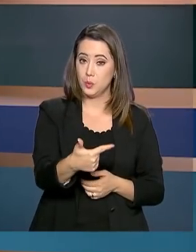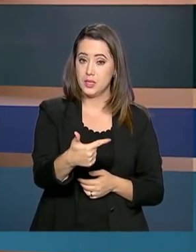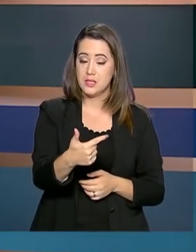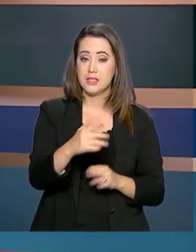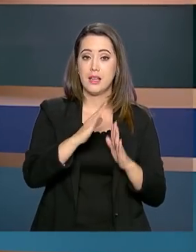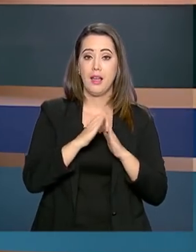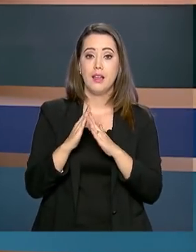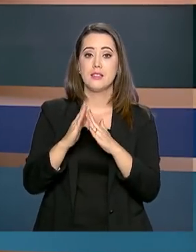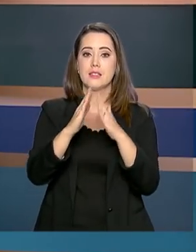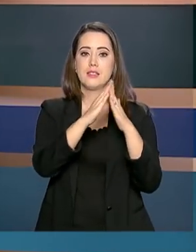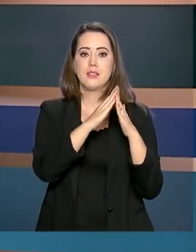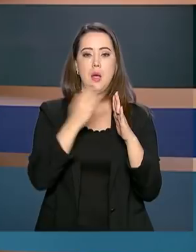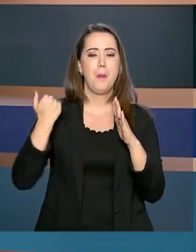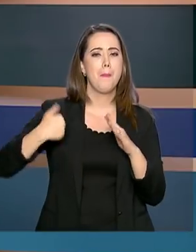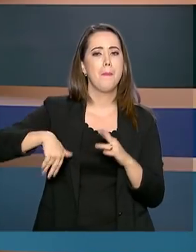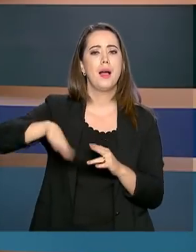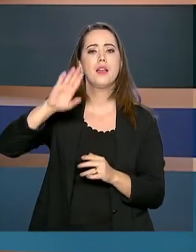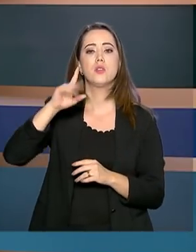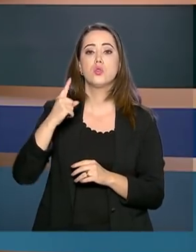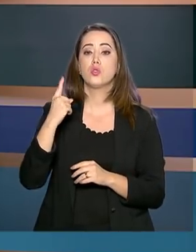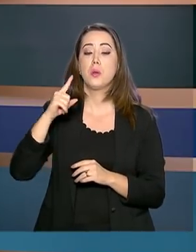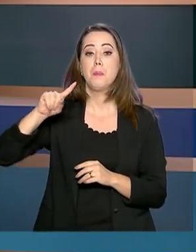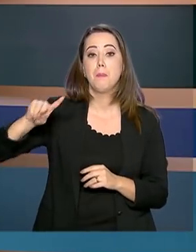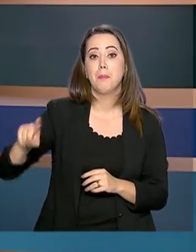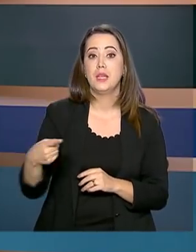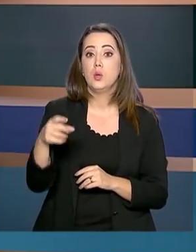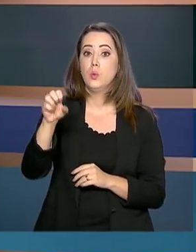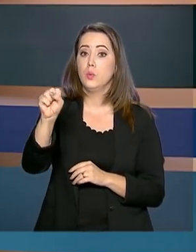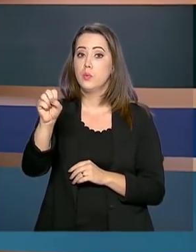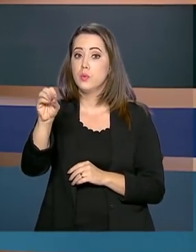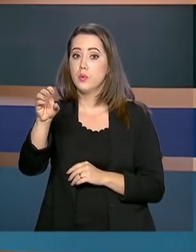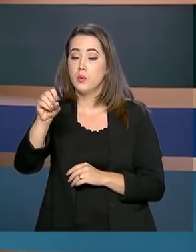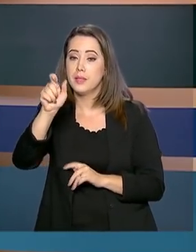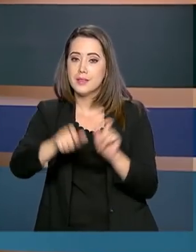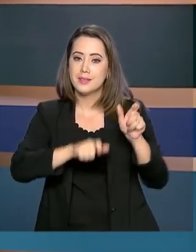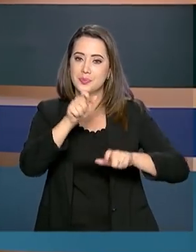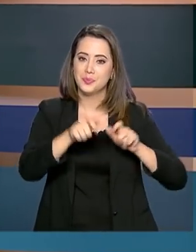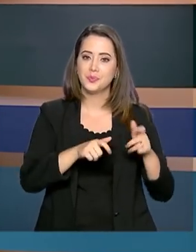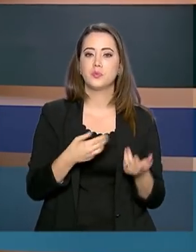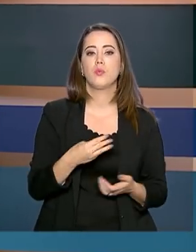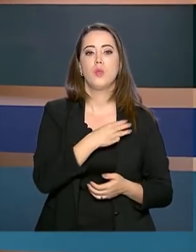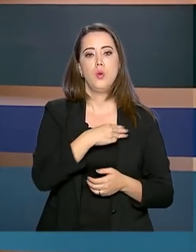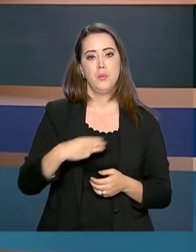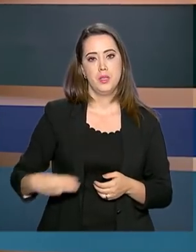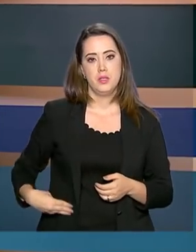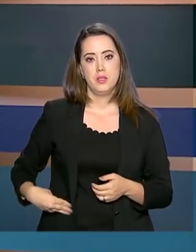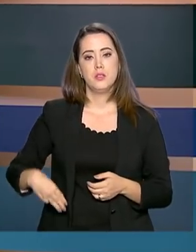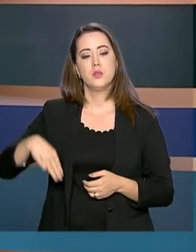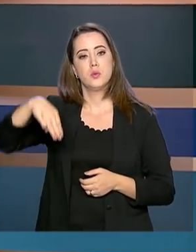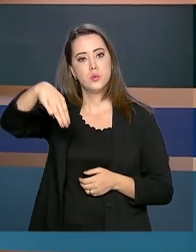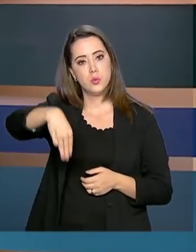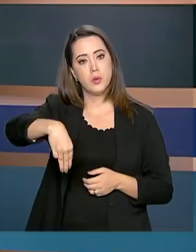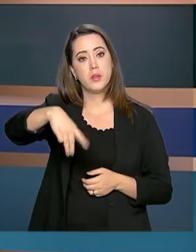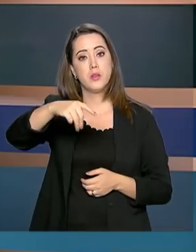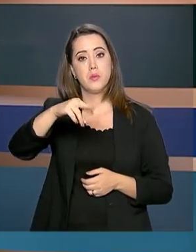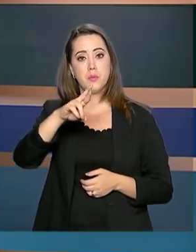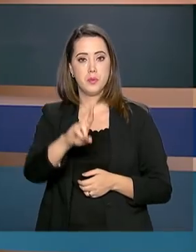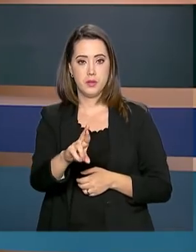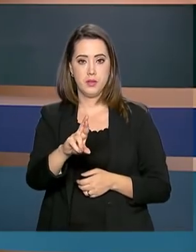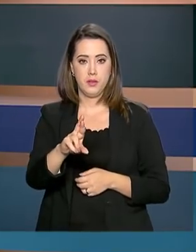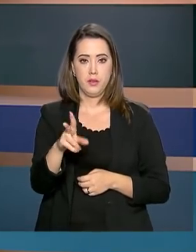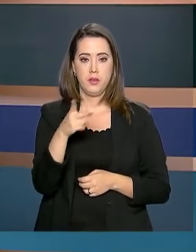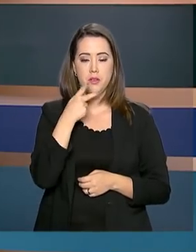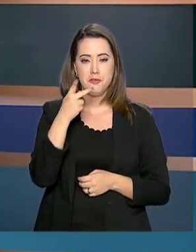beneficiar mais de 1.800 pessoas. O ministro do Desenvolvimento Regional, Gustavo Canuto, ressaltou o valor que o